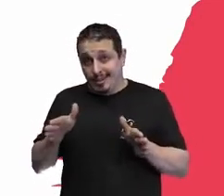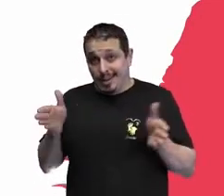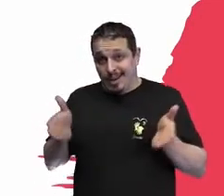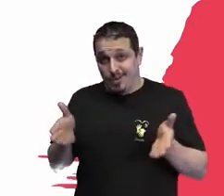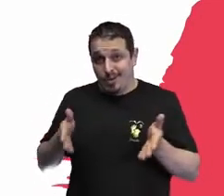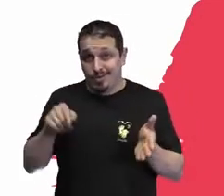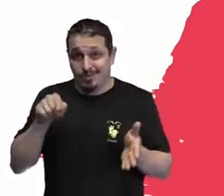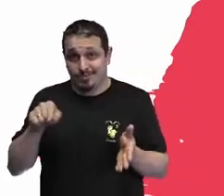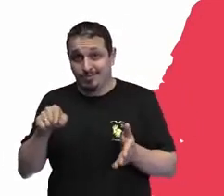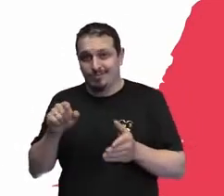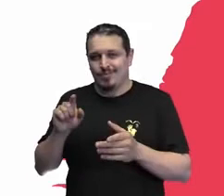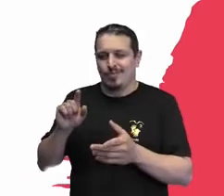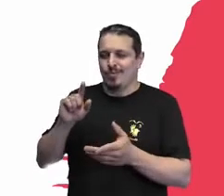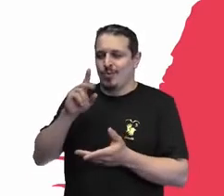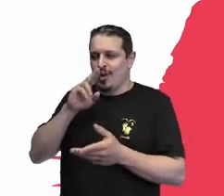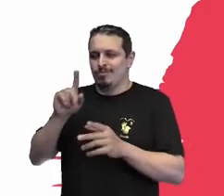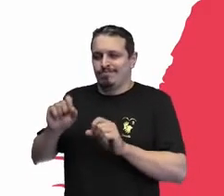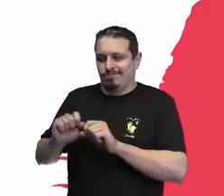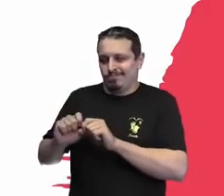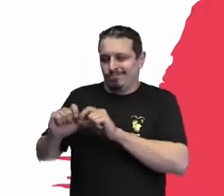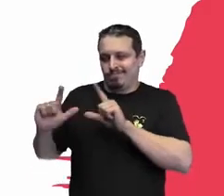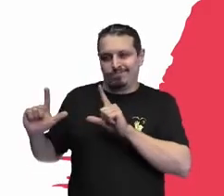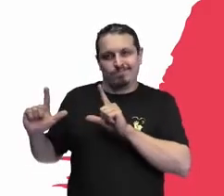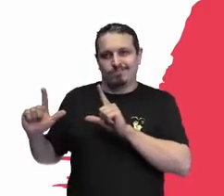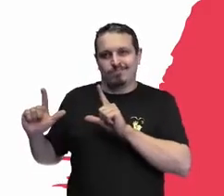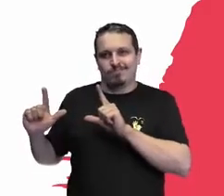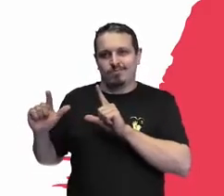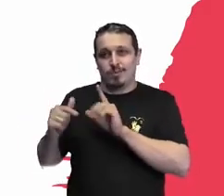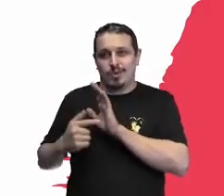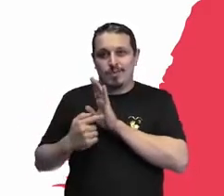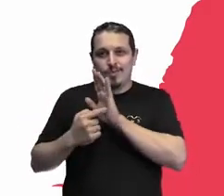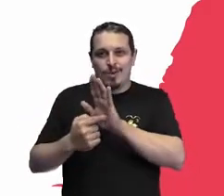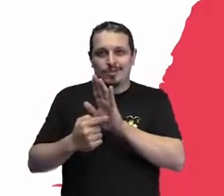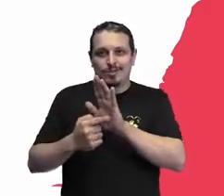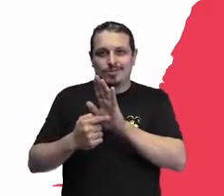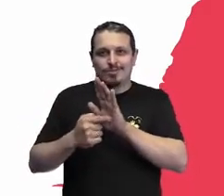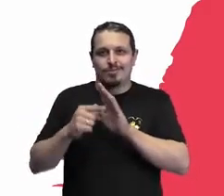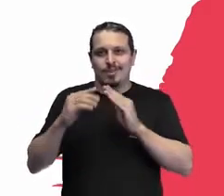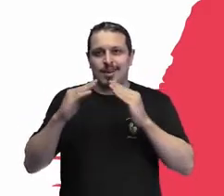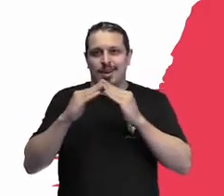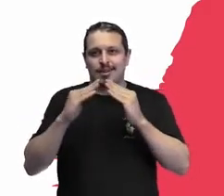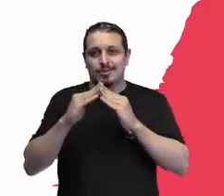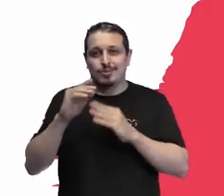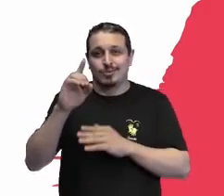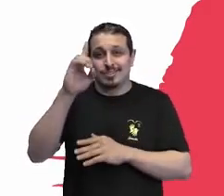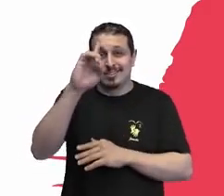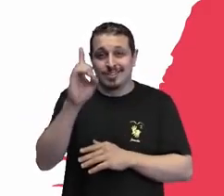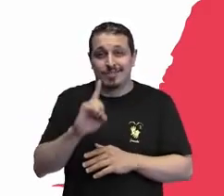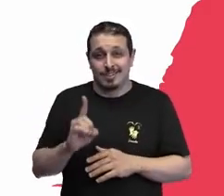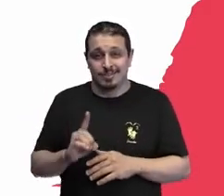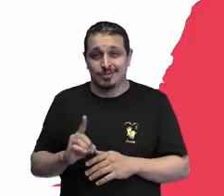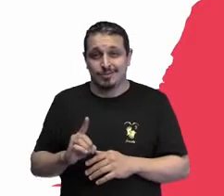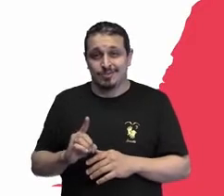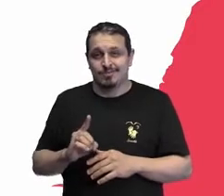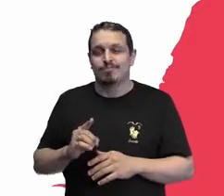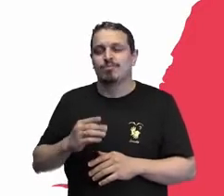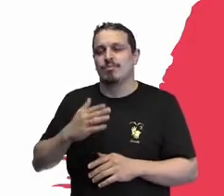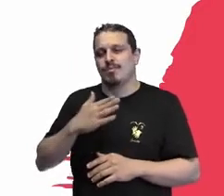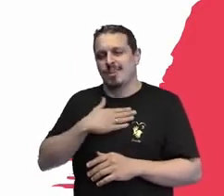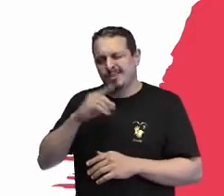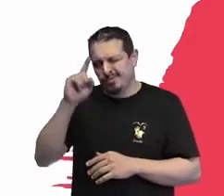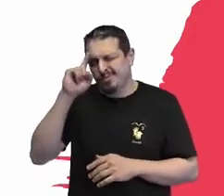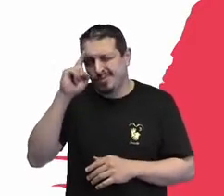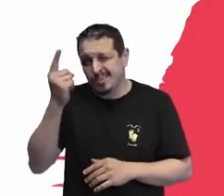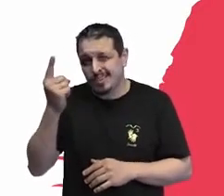seguinte, mesmo, a questão de que a moradia é um direito, é bem importante a gente pensar nisso, e eu estou aqui realmente